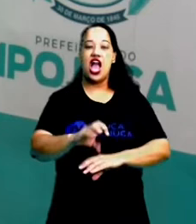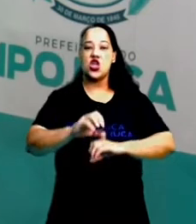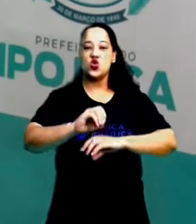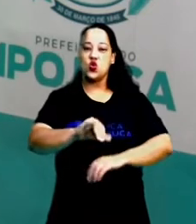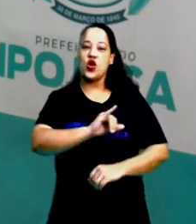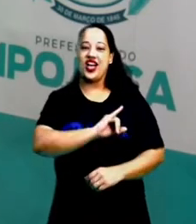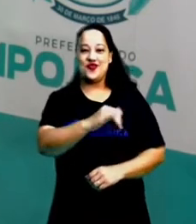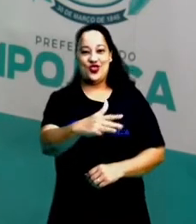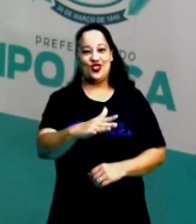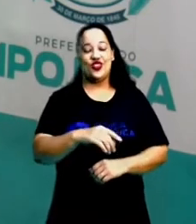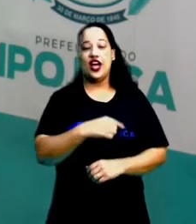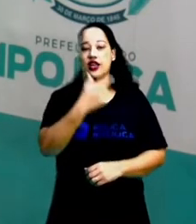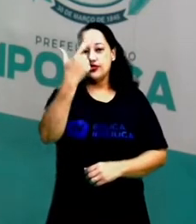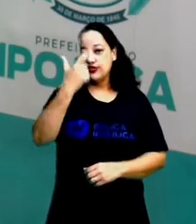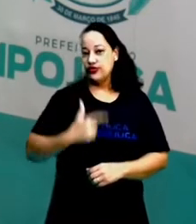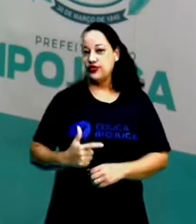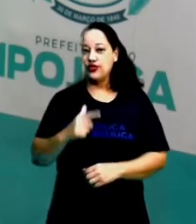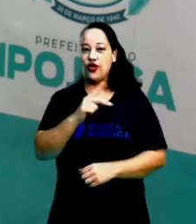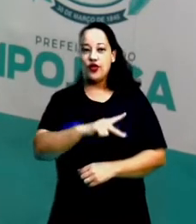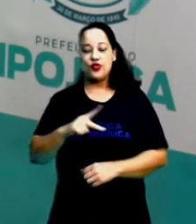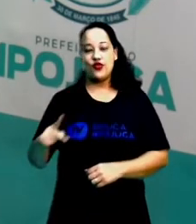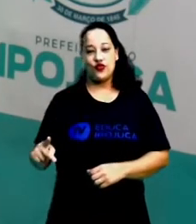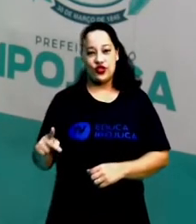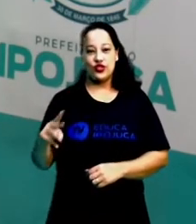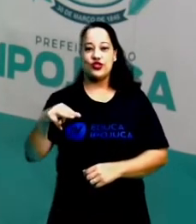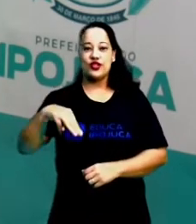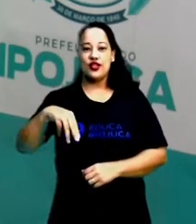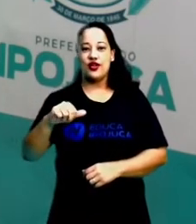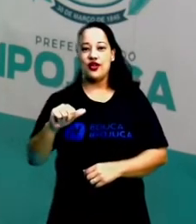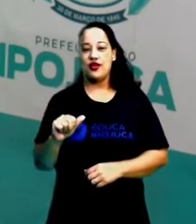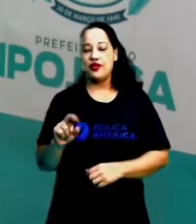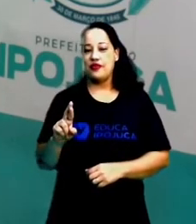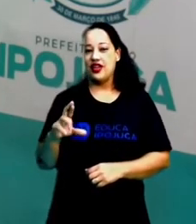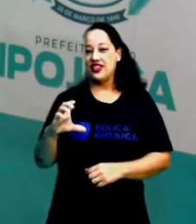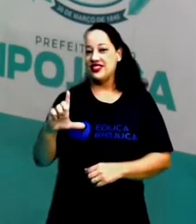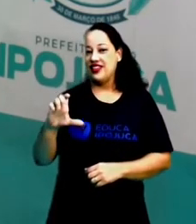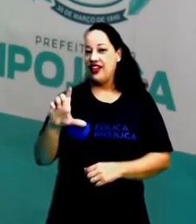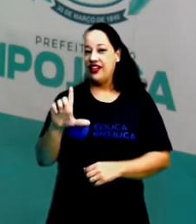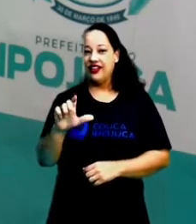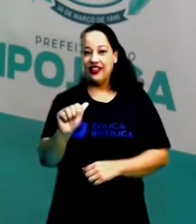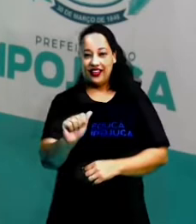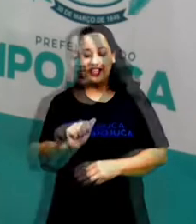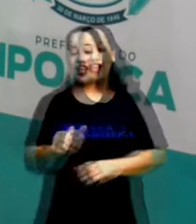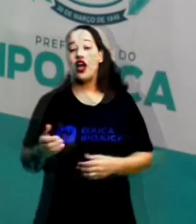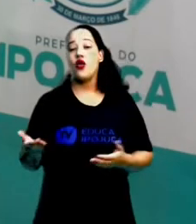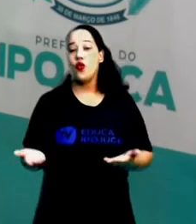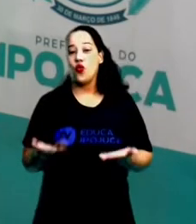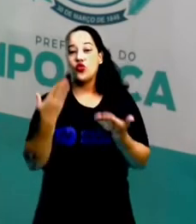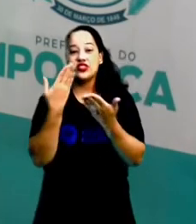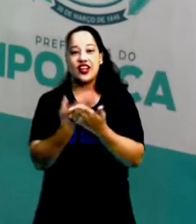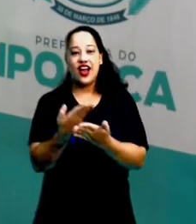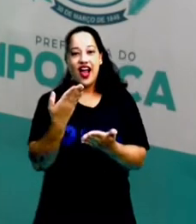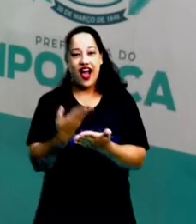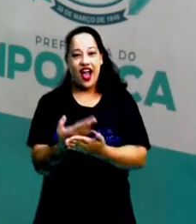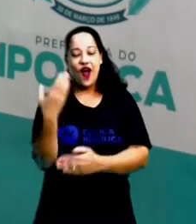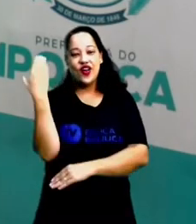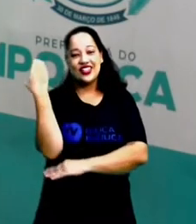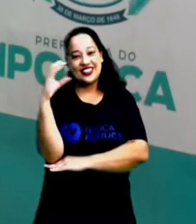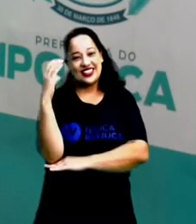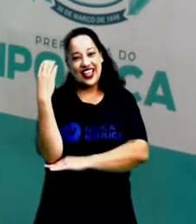Pojuca. Eu sou a professora Marcela Cunha e a nossa aula de hoje é de